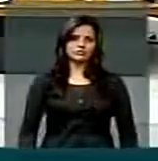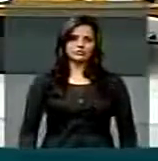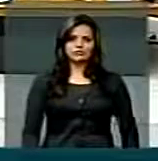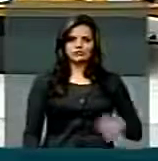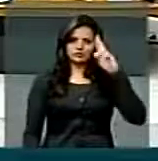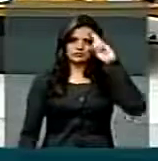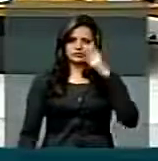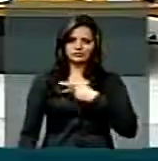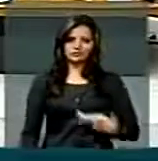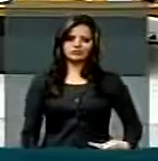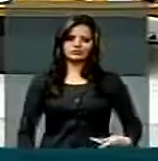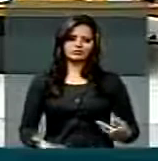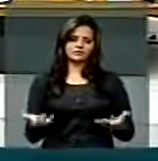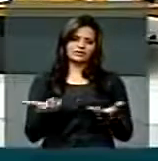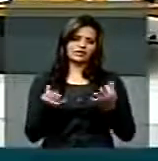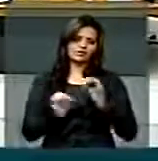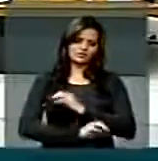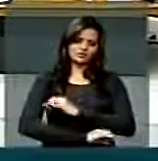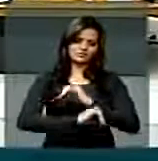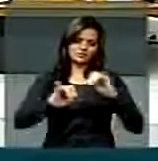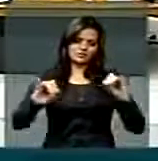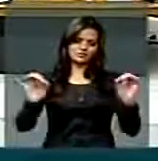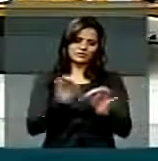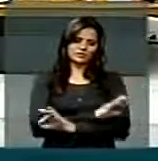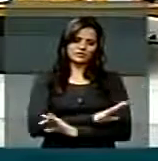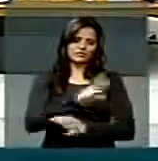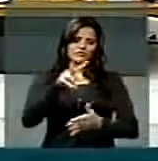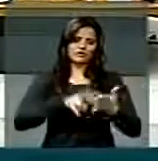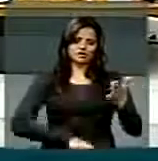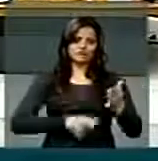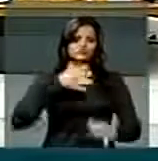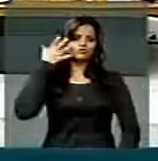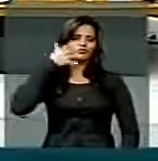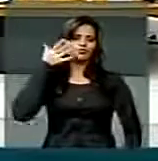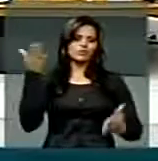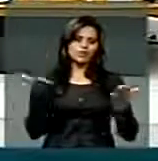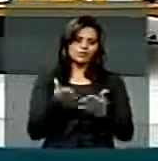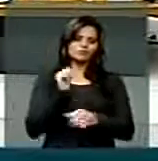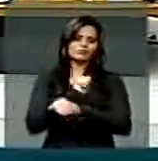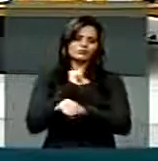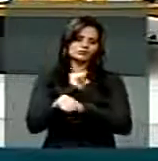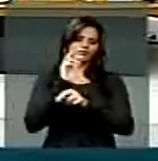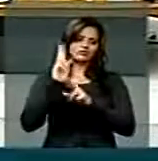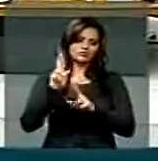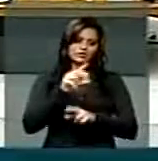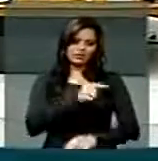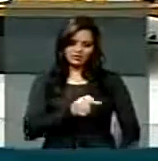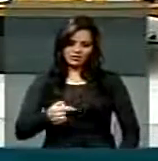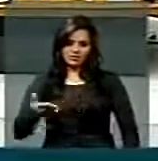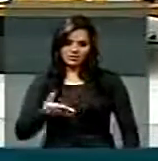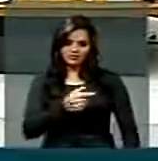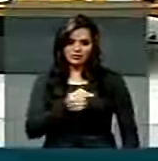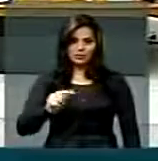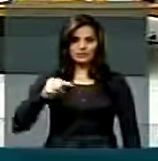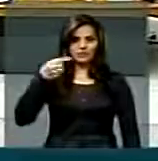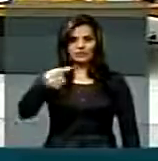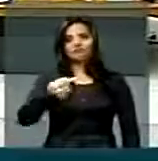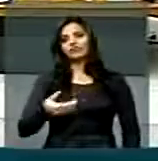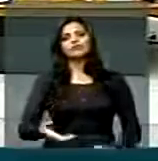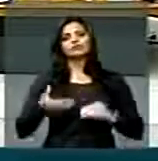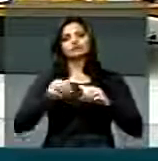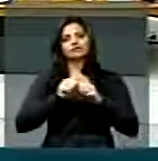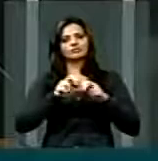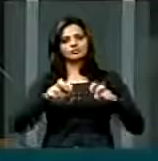dar como lido o meu discurso dia de hoje. Eu espero ainda que essa semana e semana que vem, esta Câmara, a mesa